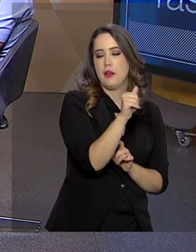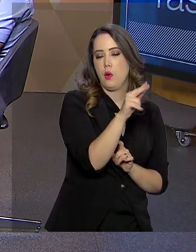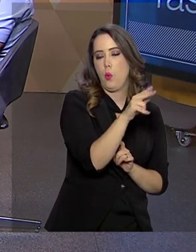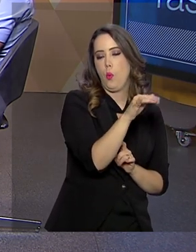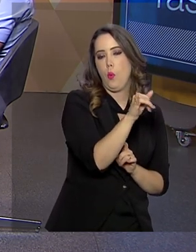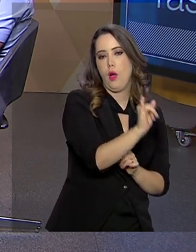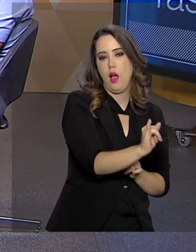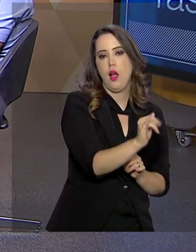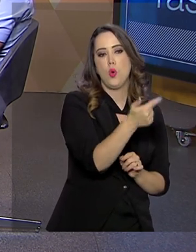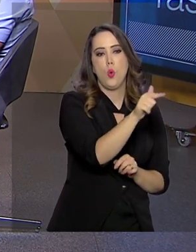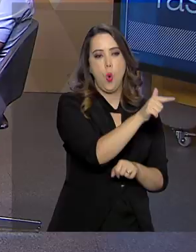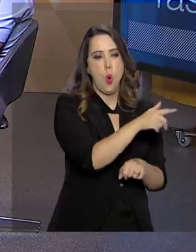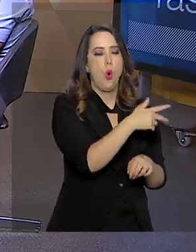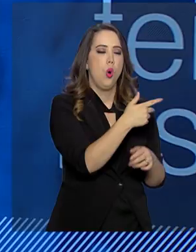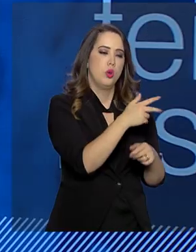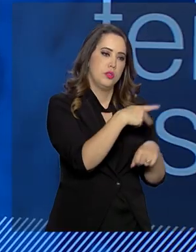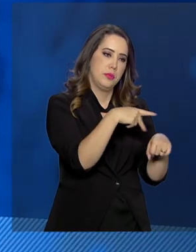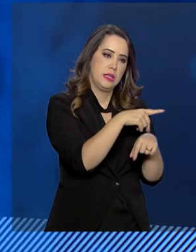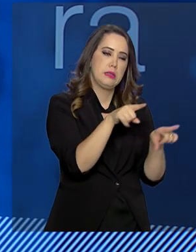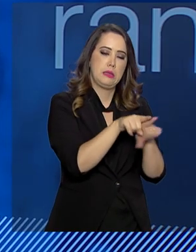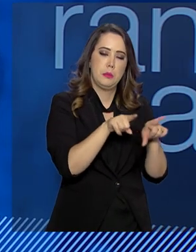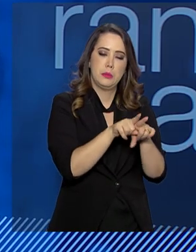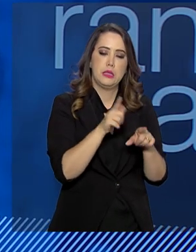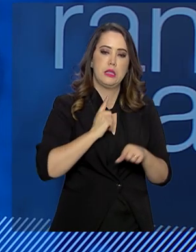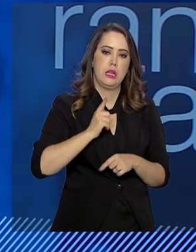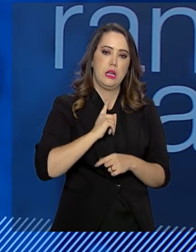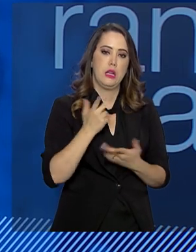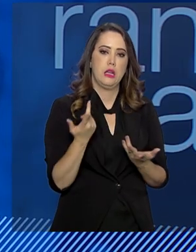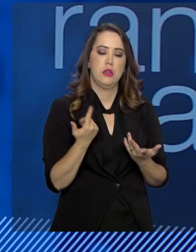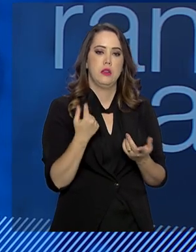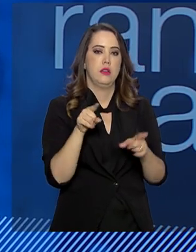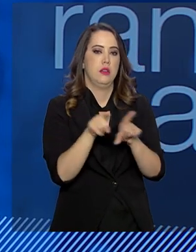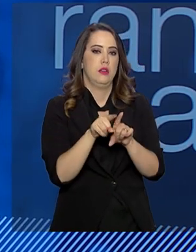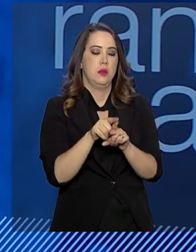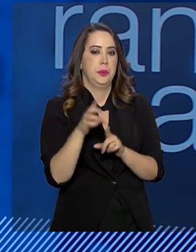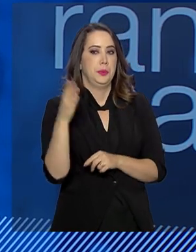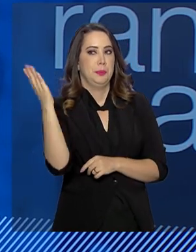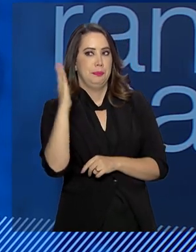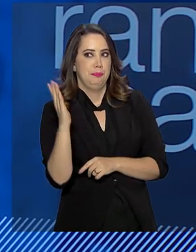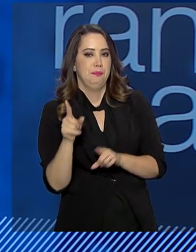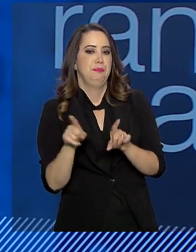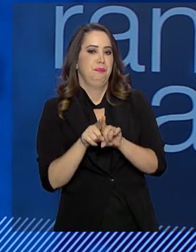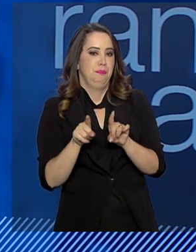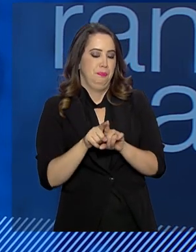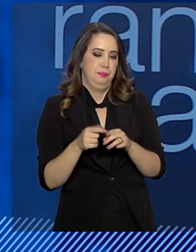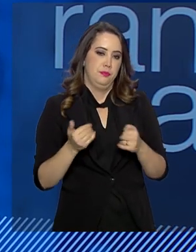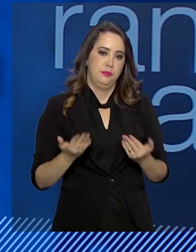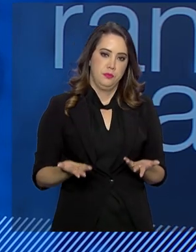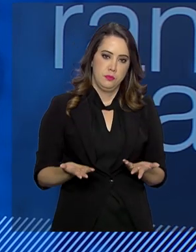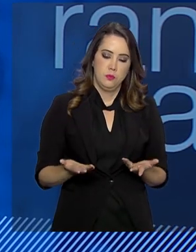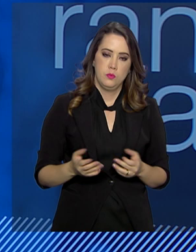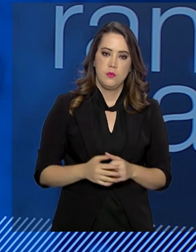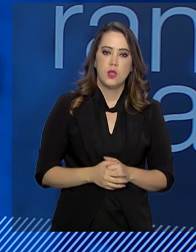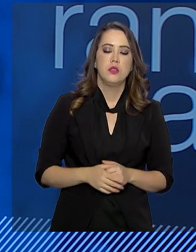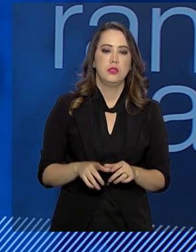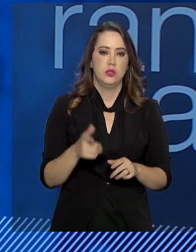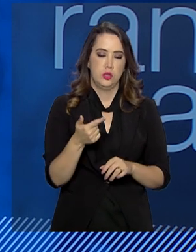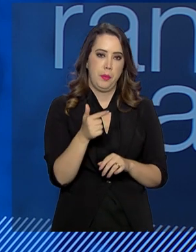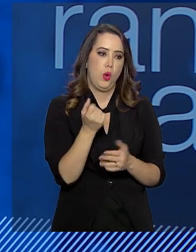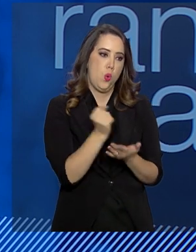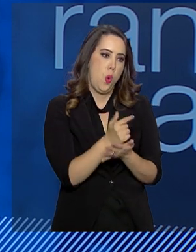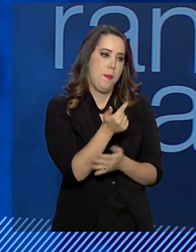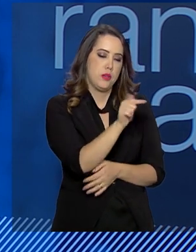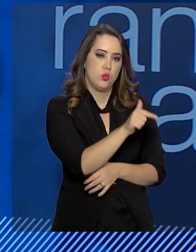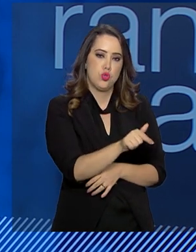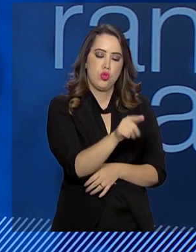Paraguai. Existe cigarro produzido, existe cigarro pirateado produzido no Brasil também, e contrabandeado de outros países.